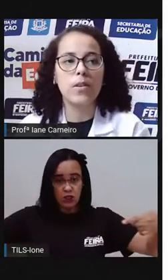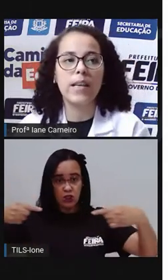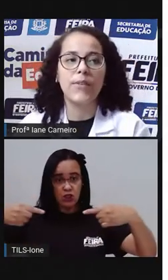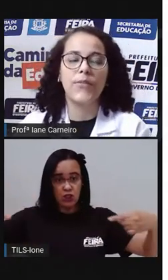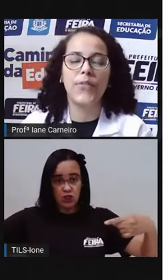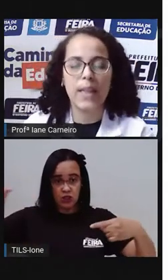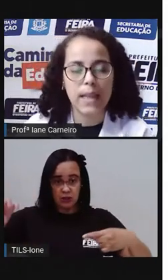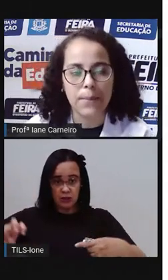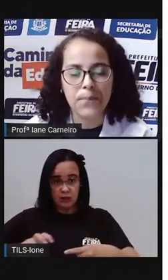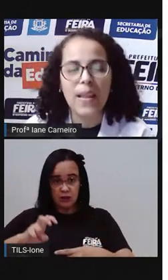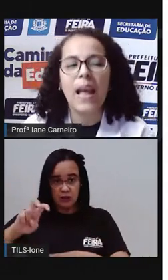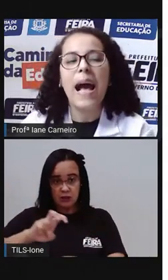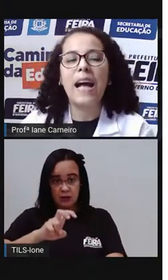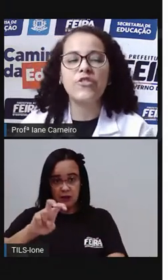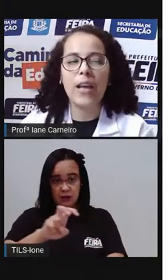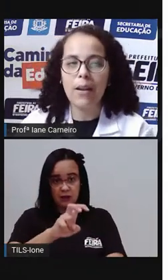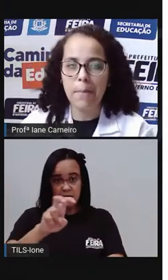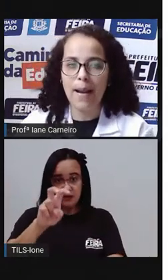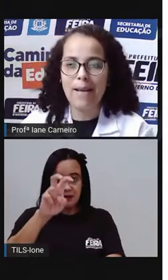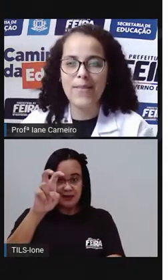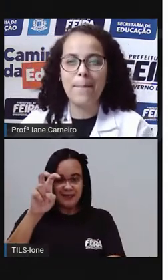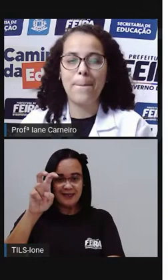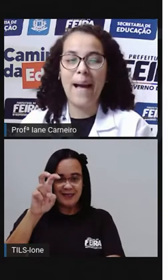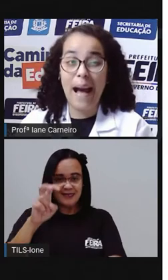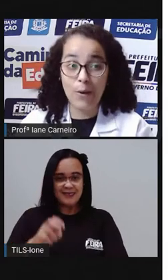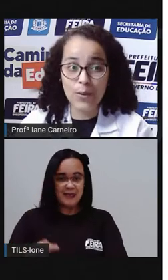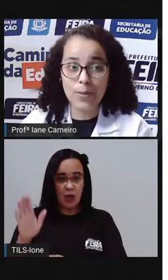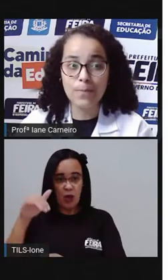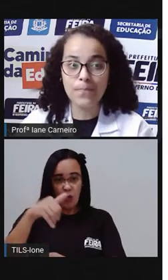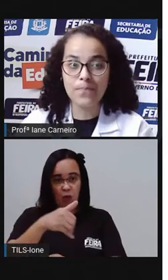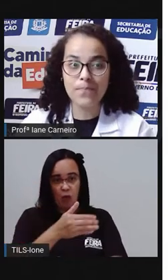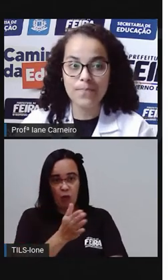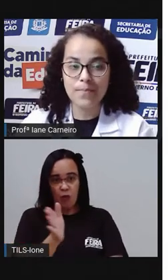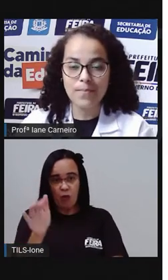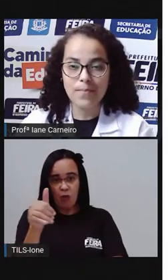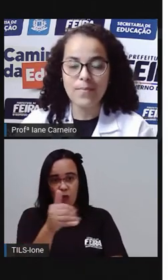sinuosa fita. Acharam a palavra alto?